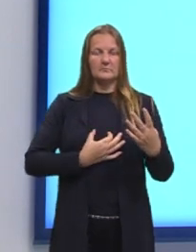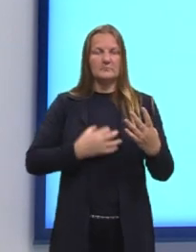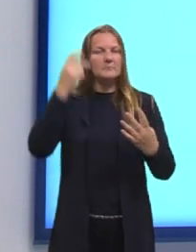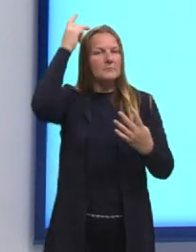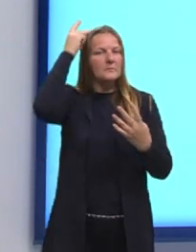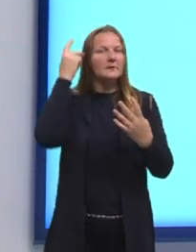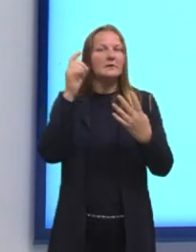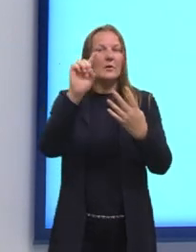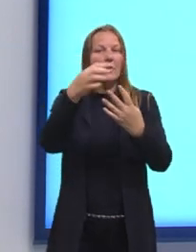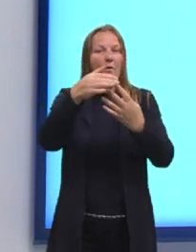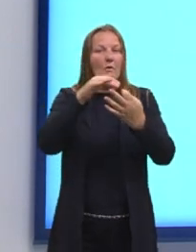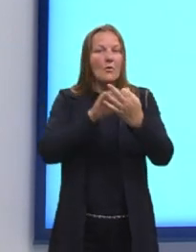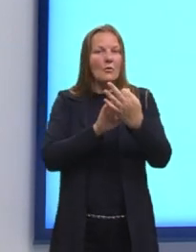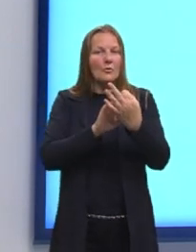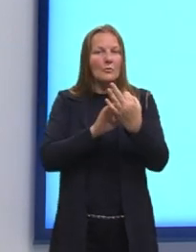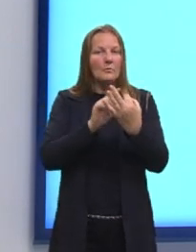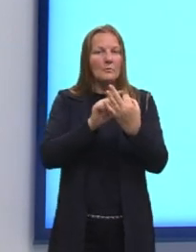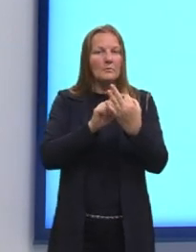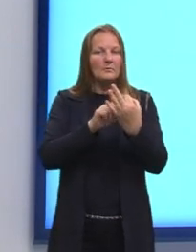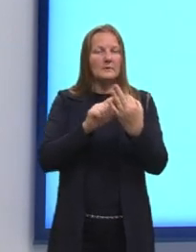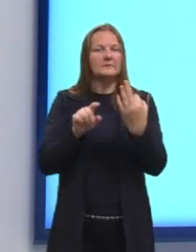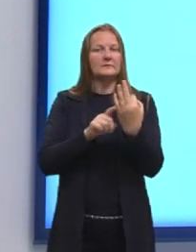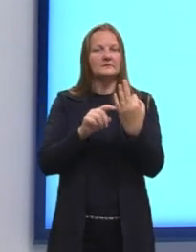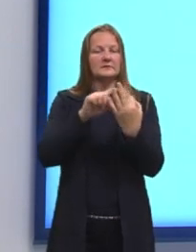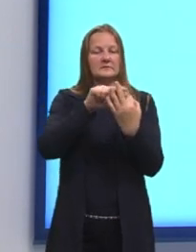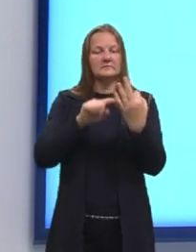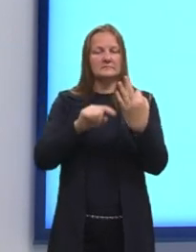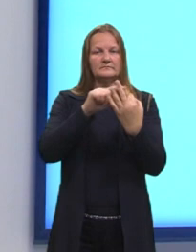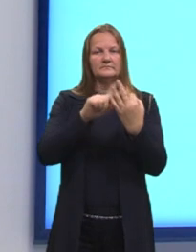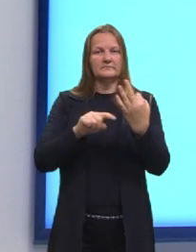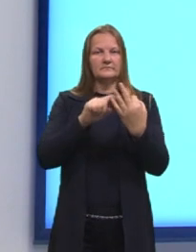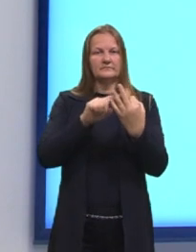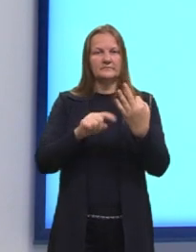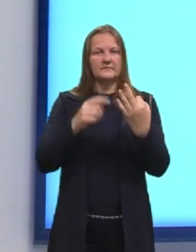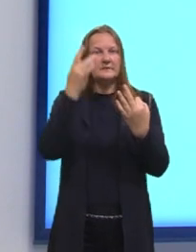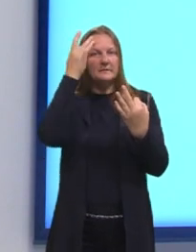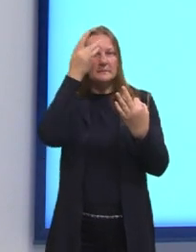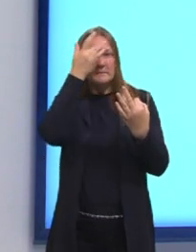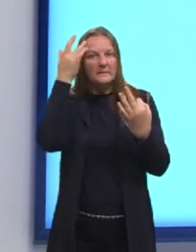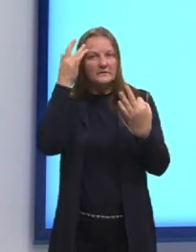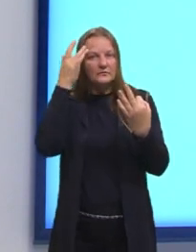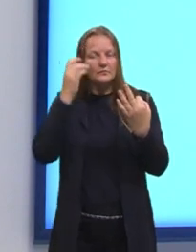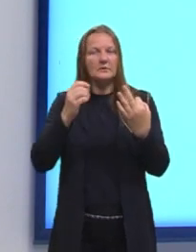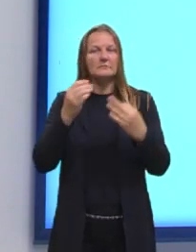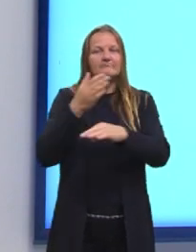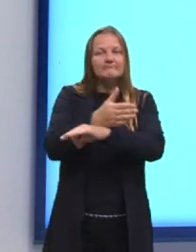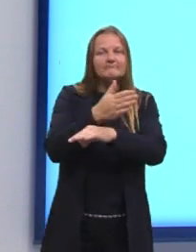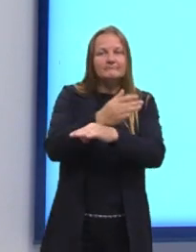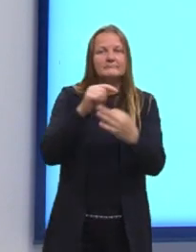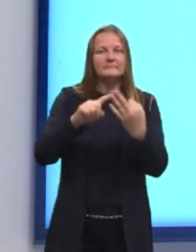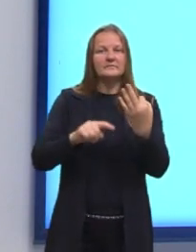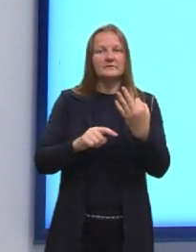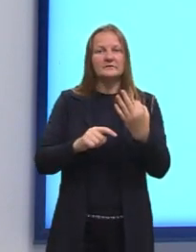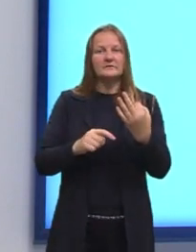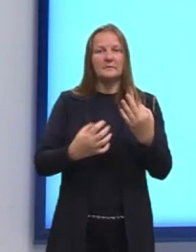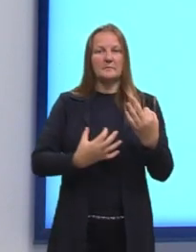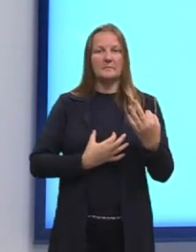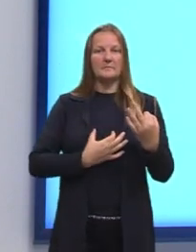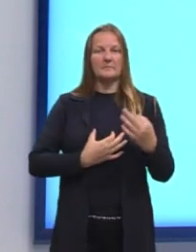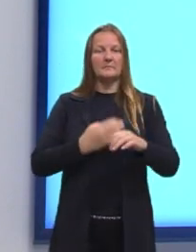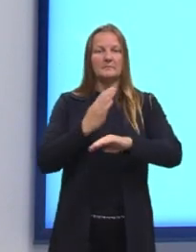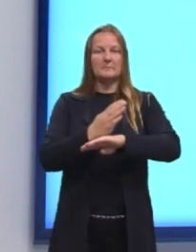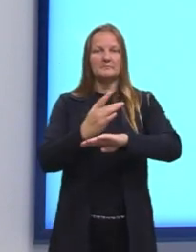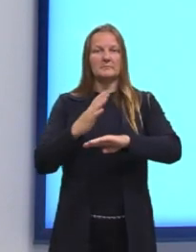somente uma vai ganhar de novo. E aí vai restar três opções, três competidores que vão concorrer a